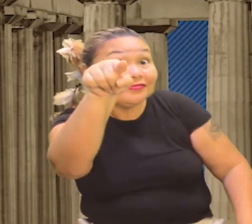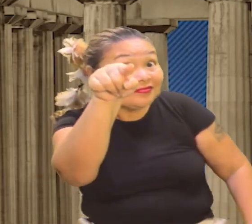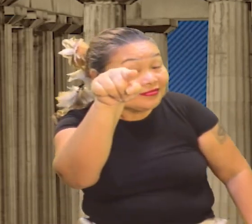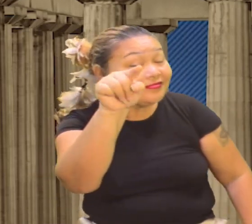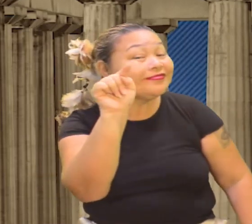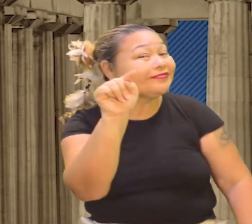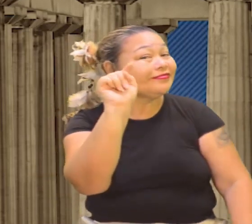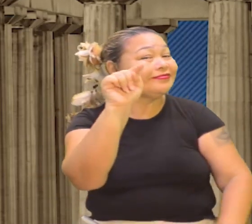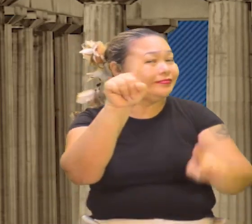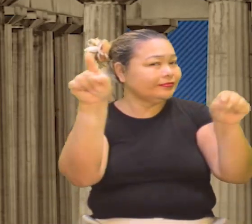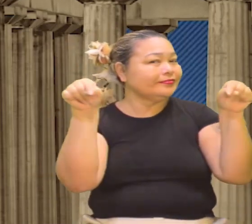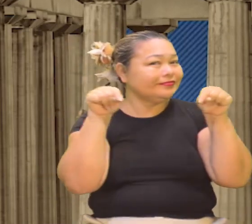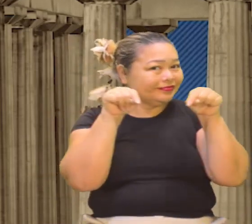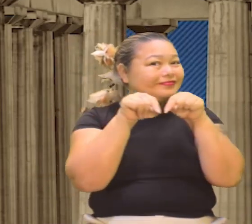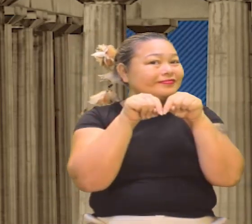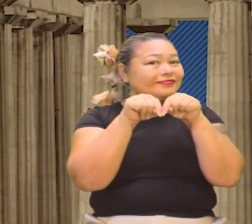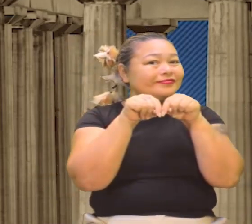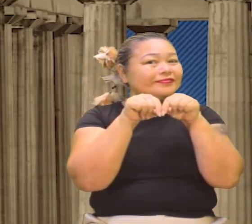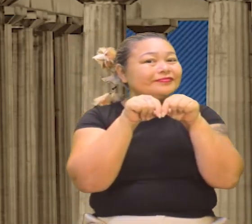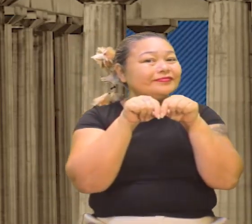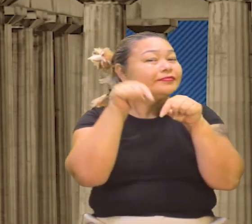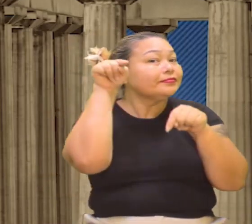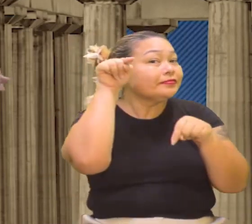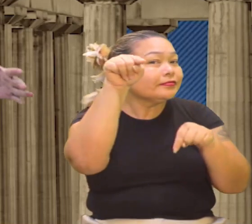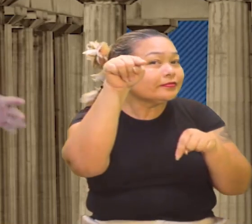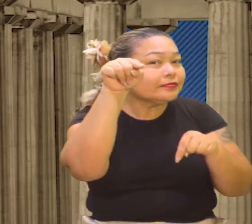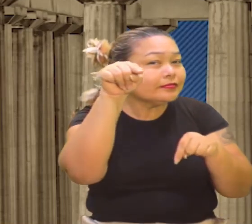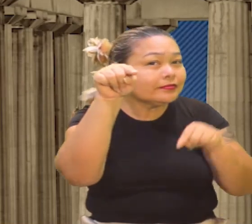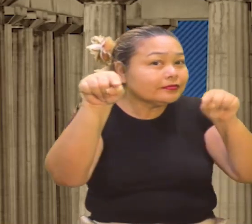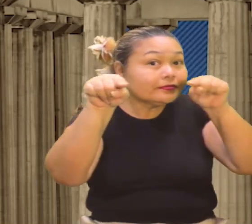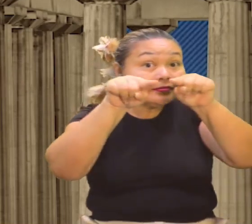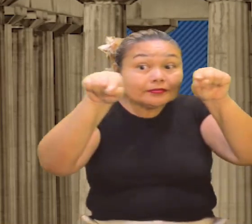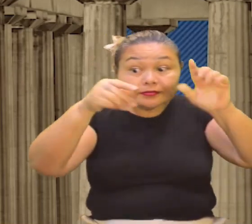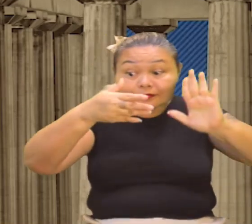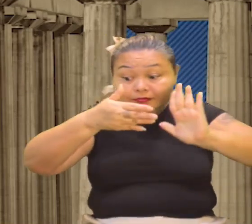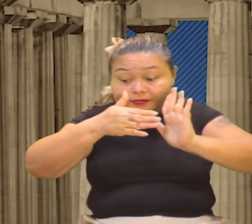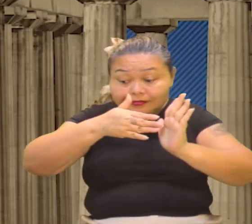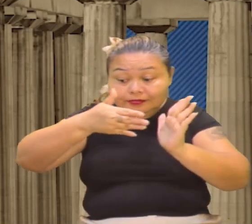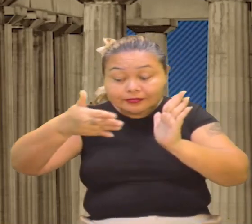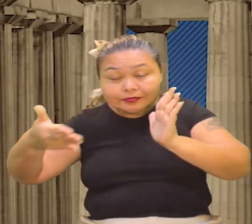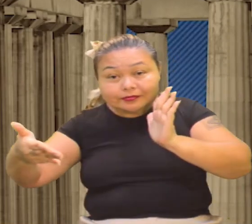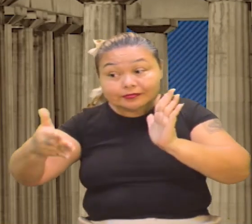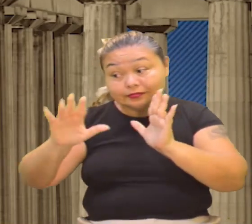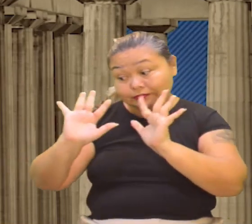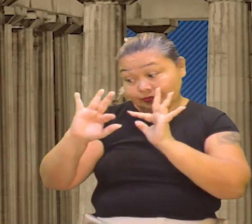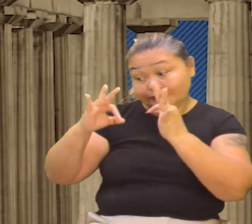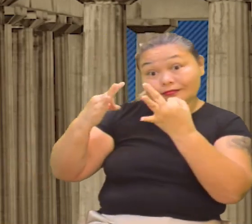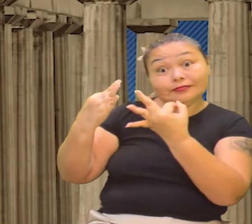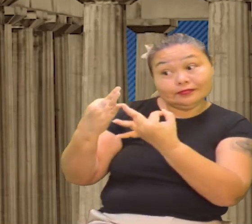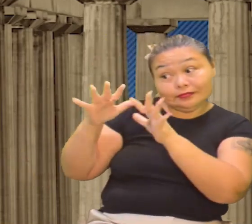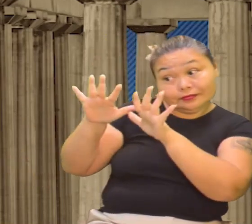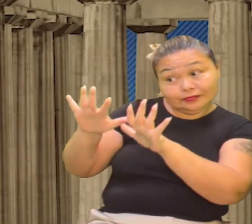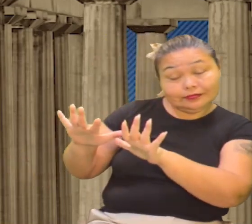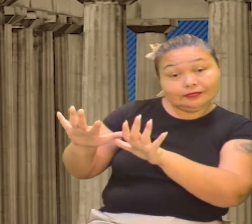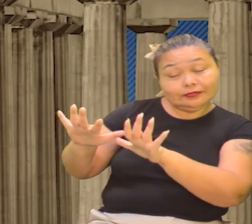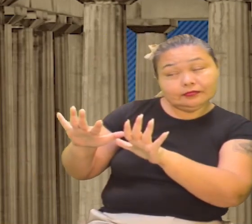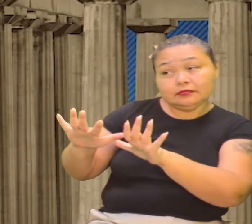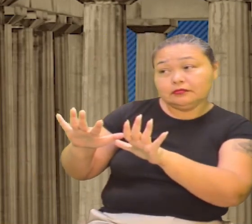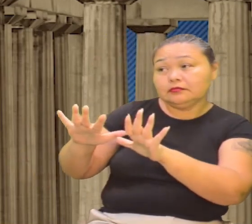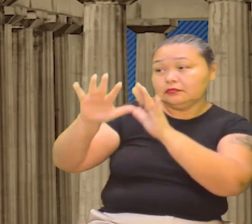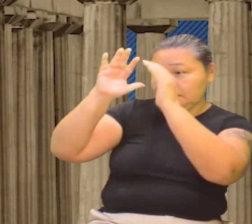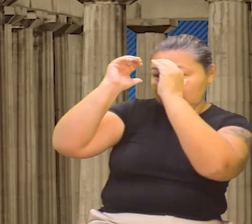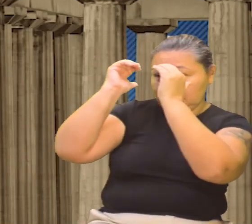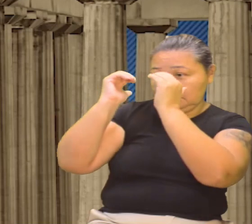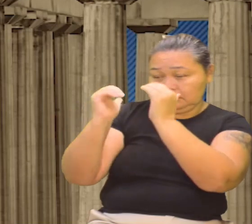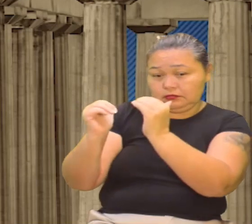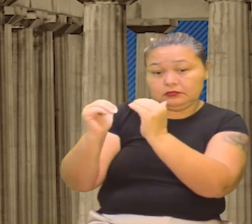você mesmo que está aí na sala de aula, né? Aí você está em um período que está com a família, certo? Você obedece as